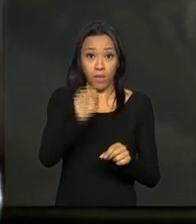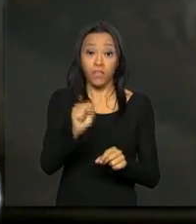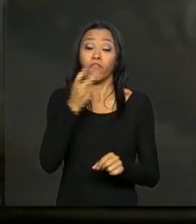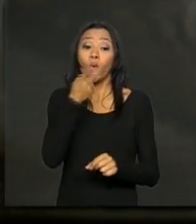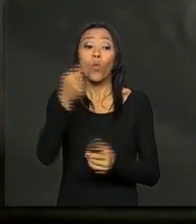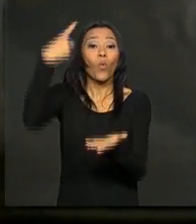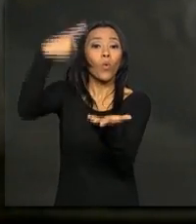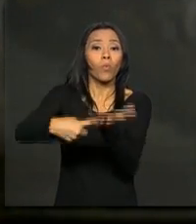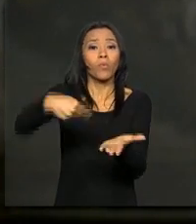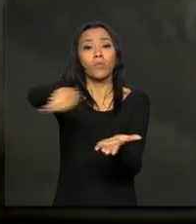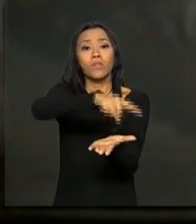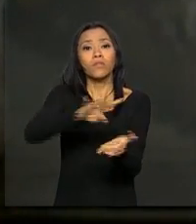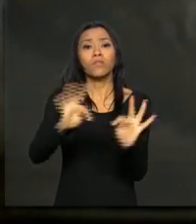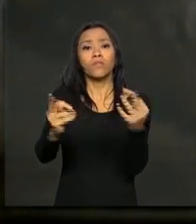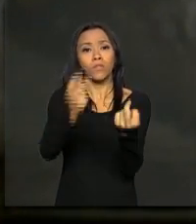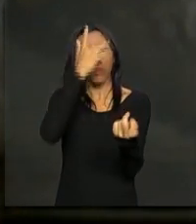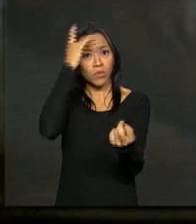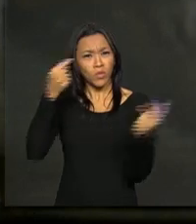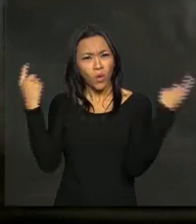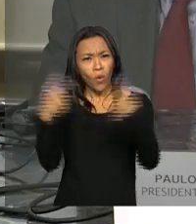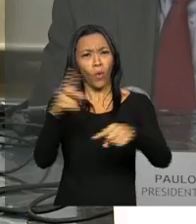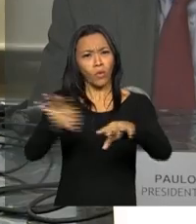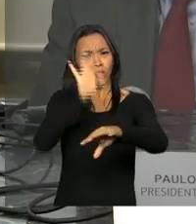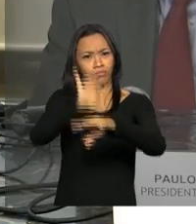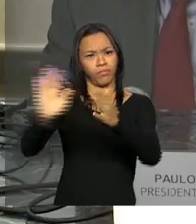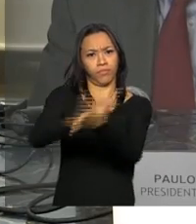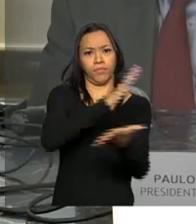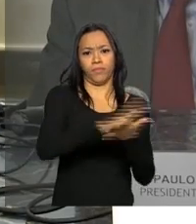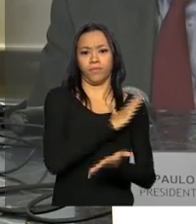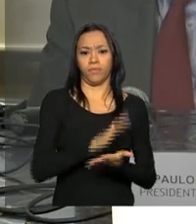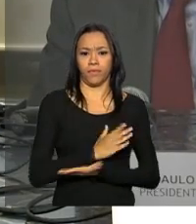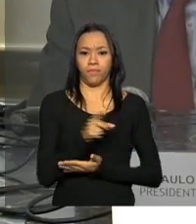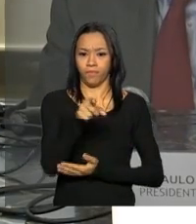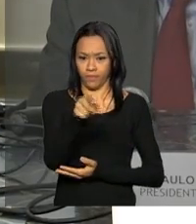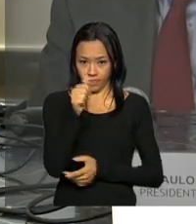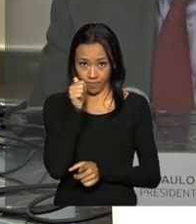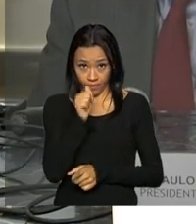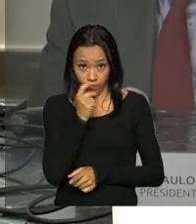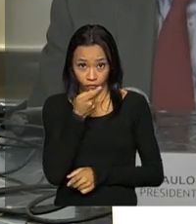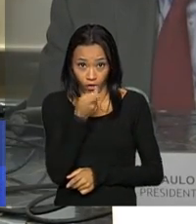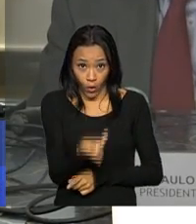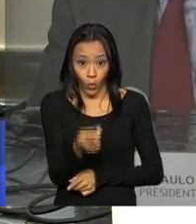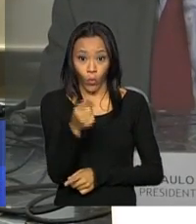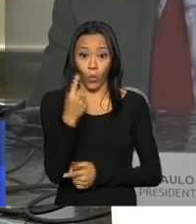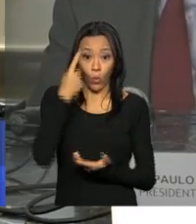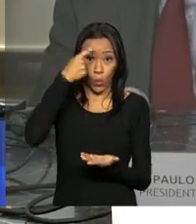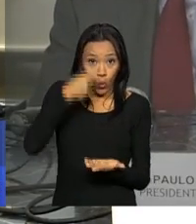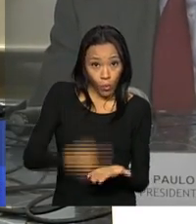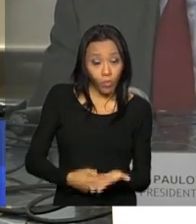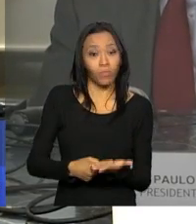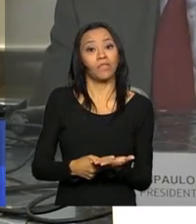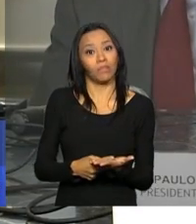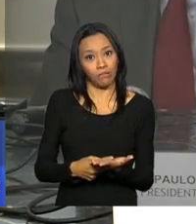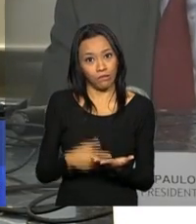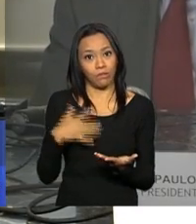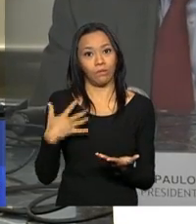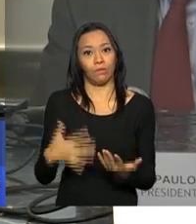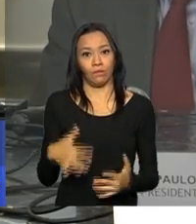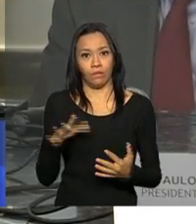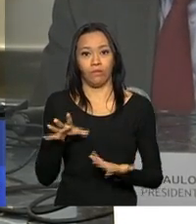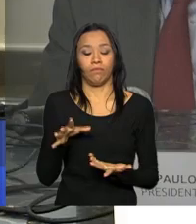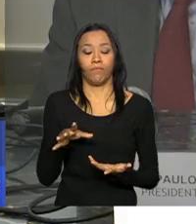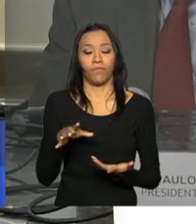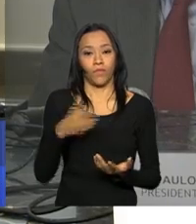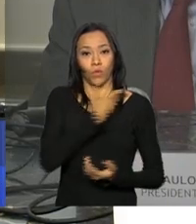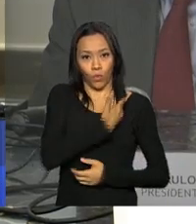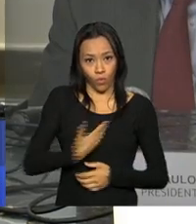brasileiros no combate ao mosquito Aedes aegypti. O compromisso, o mais alto nível de compromisso por parte do nível mais elevado